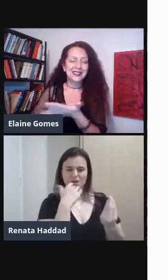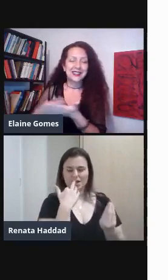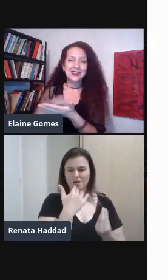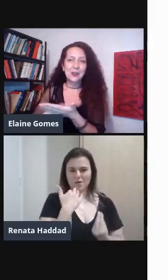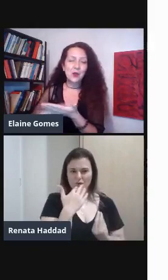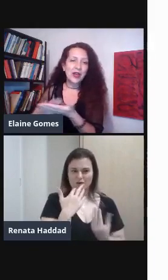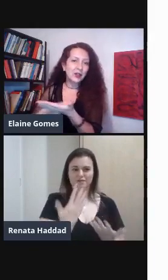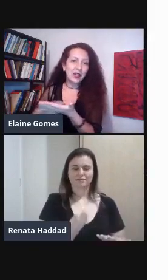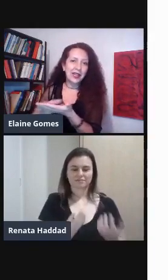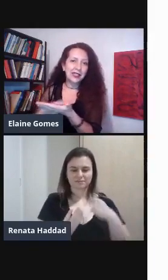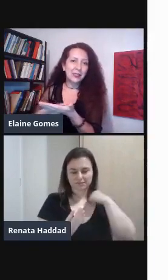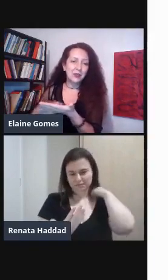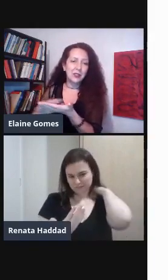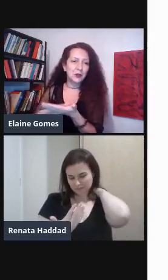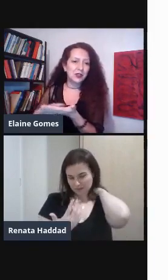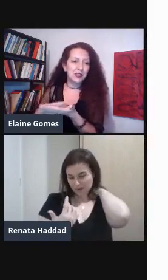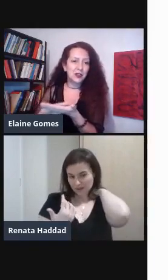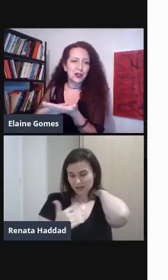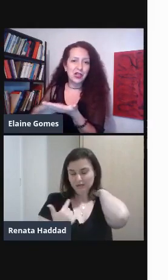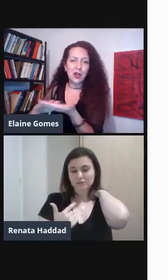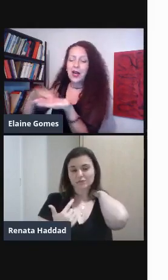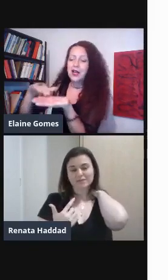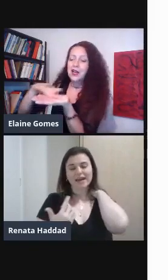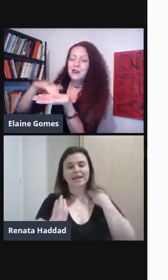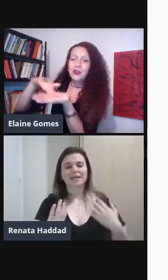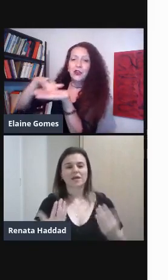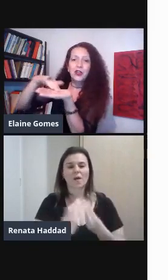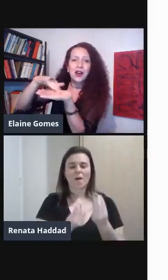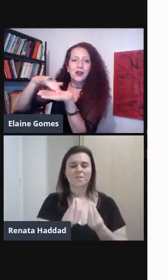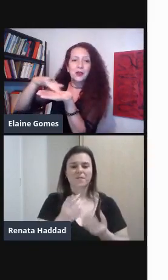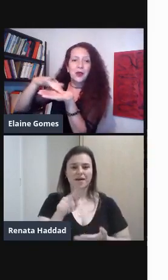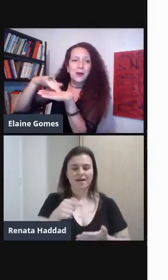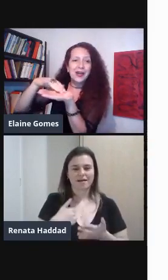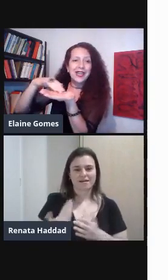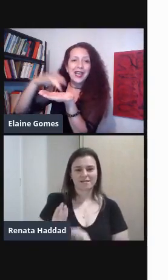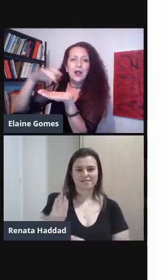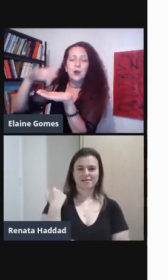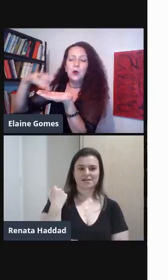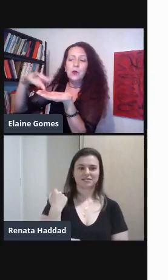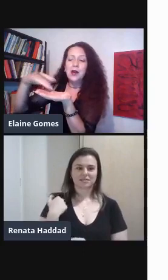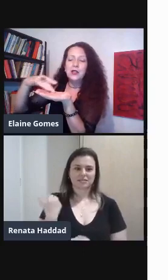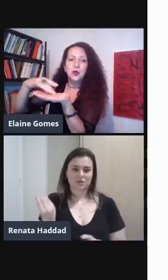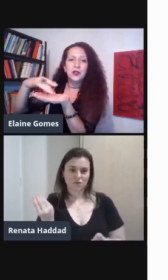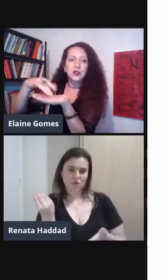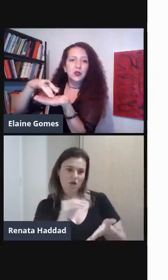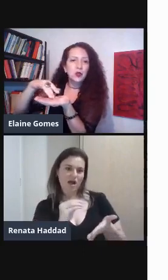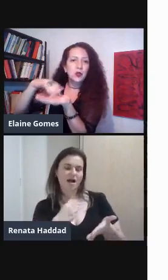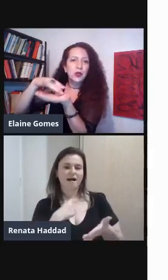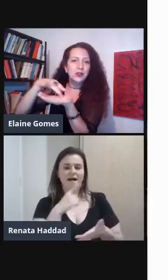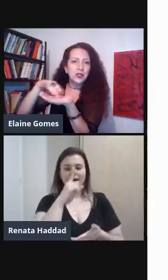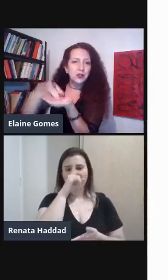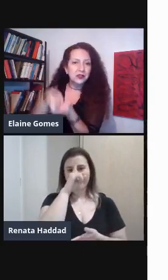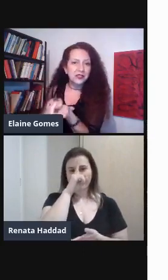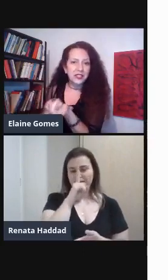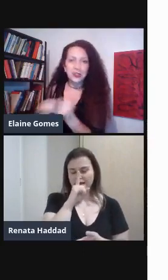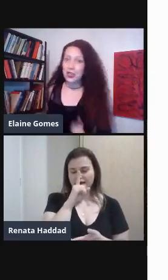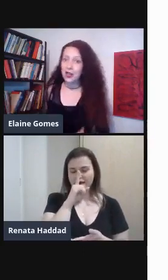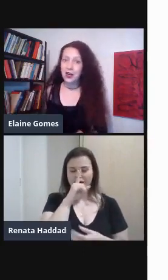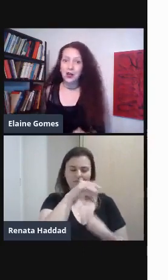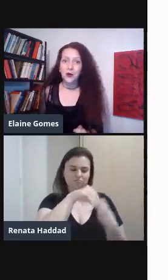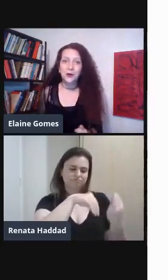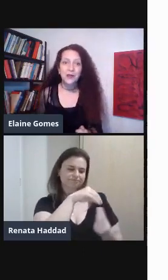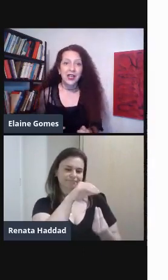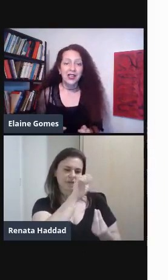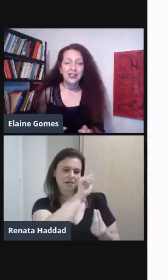Como era no Academismo No tradicional Ah Vou colocar o amarelo Mais o azul Aí eu tenho o verde